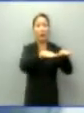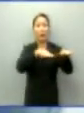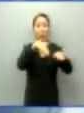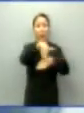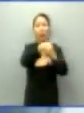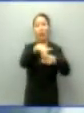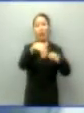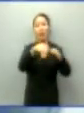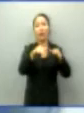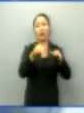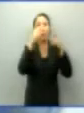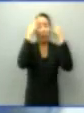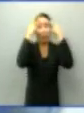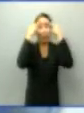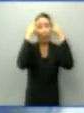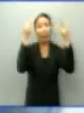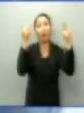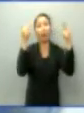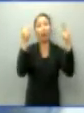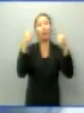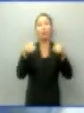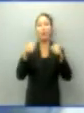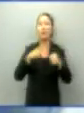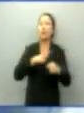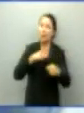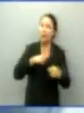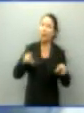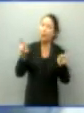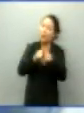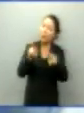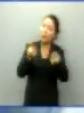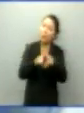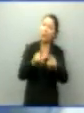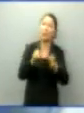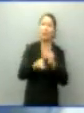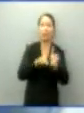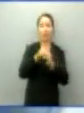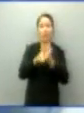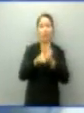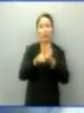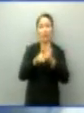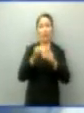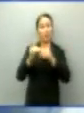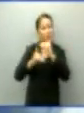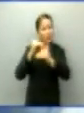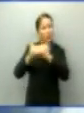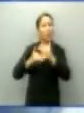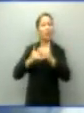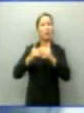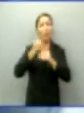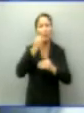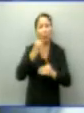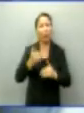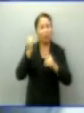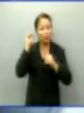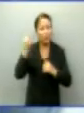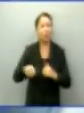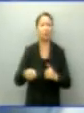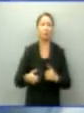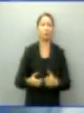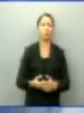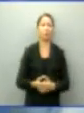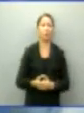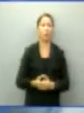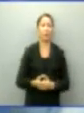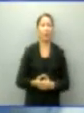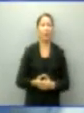rodoviário. Porque fazer investimento fortíssimo no sistema de rodovias não é o caminho. O